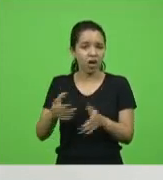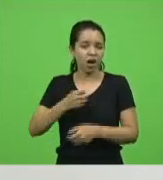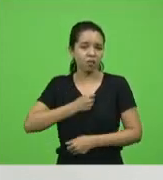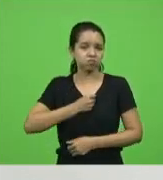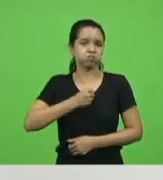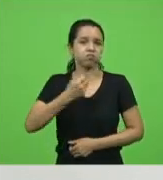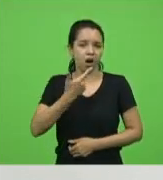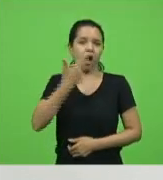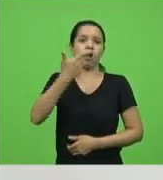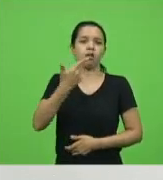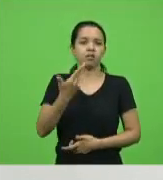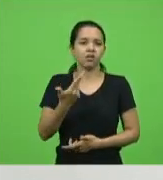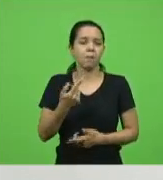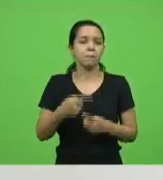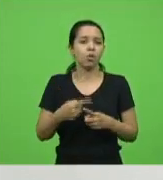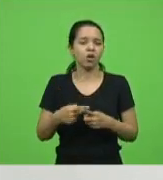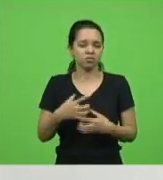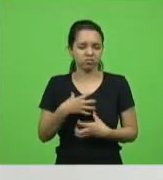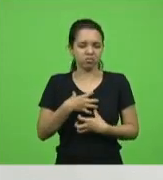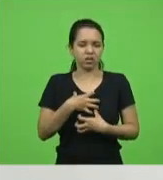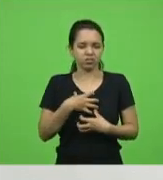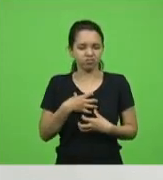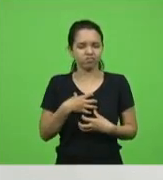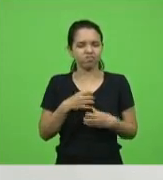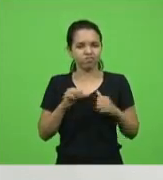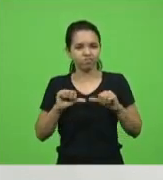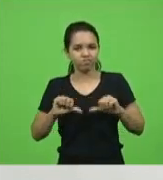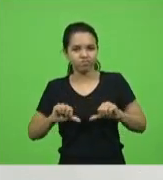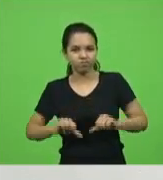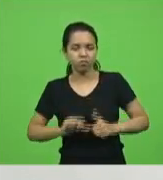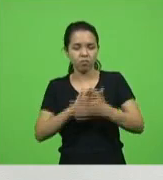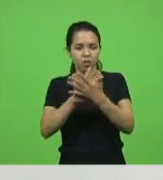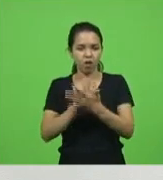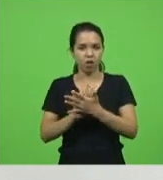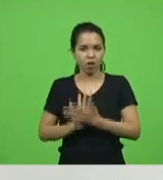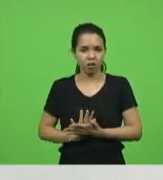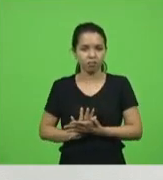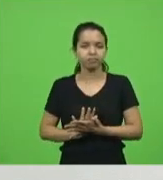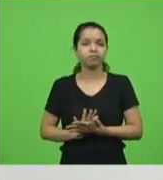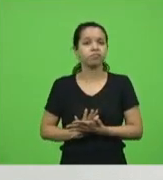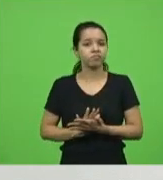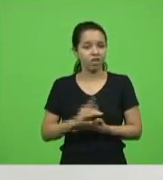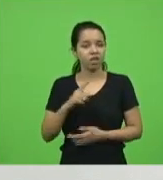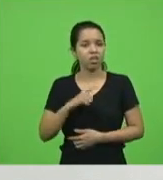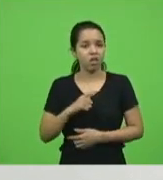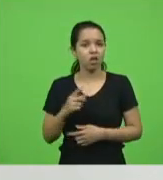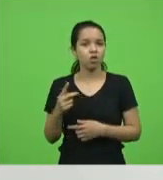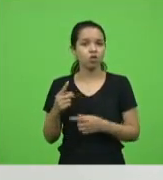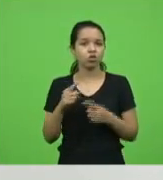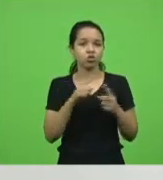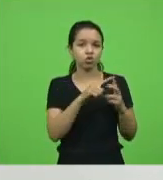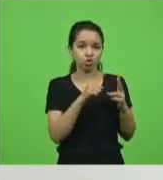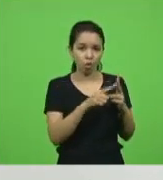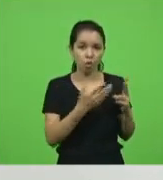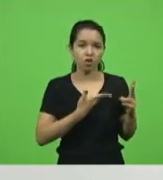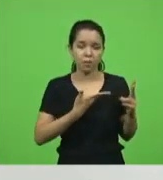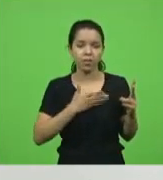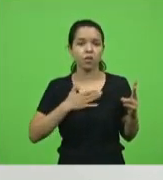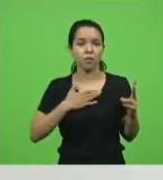diversas humilhações sofridas dentro de batalhão. Perdi dois colegas meus, dois irmãos meus para o suicídio.